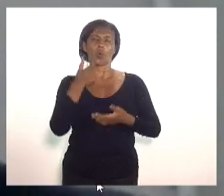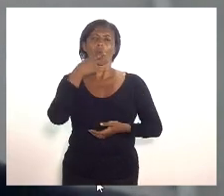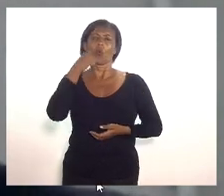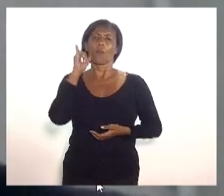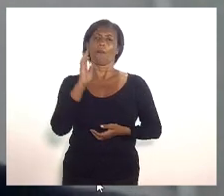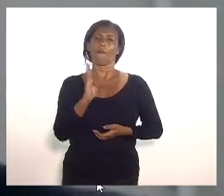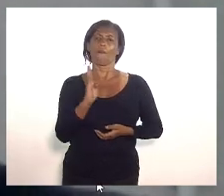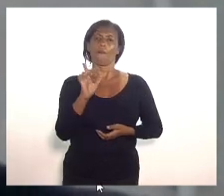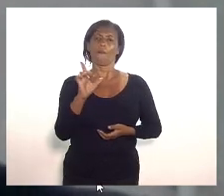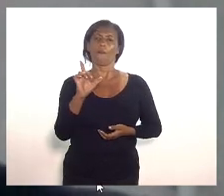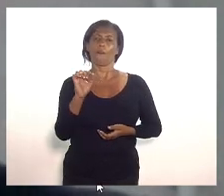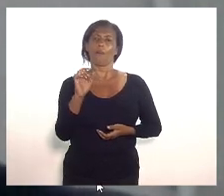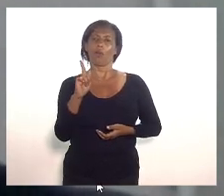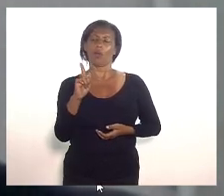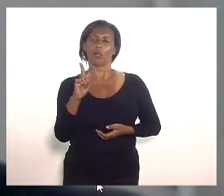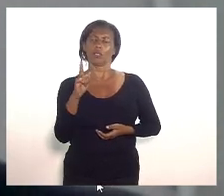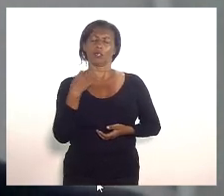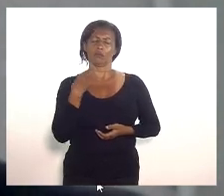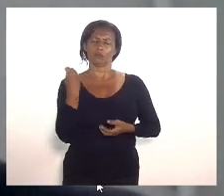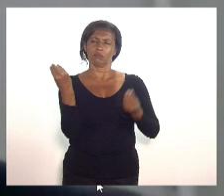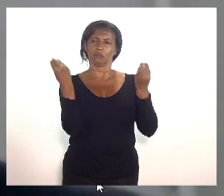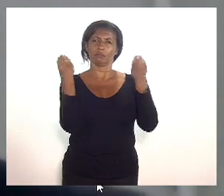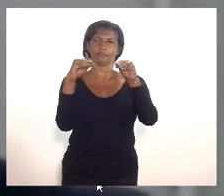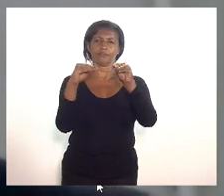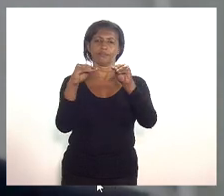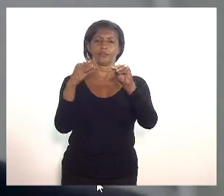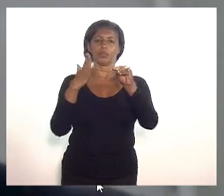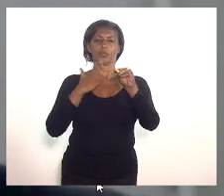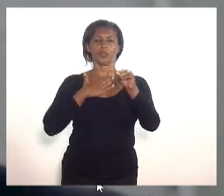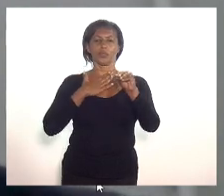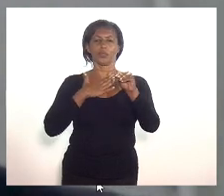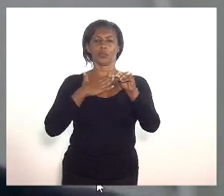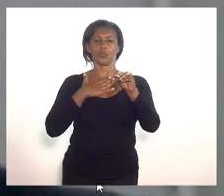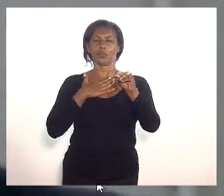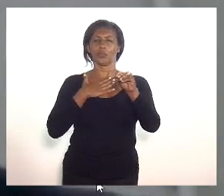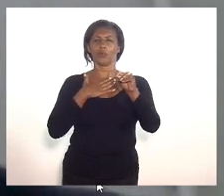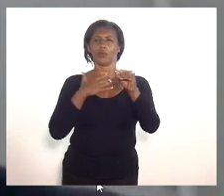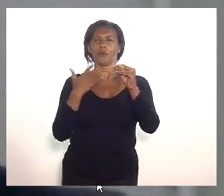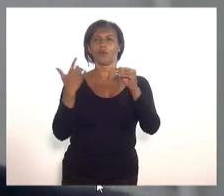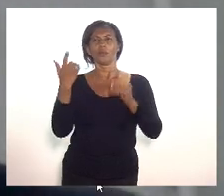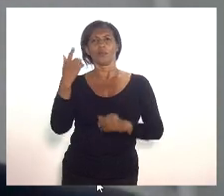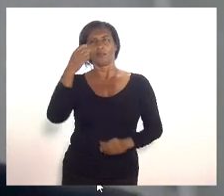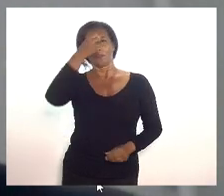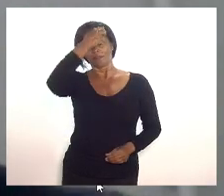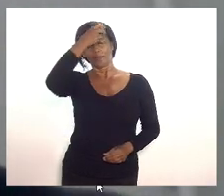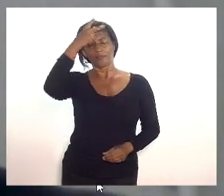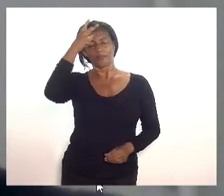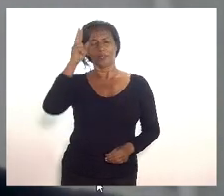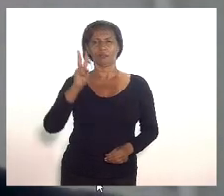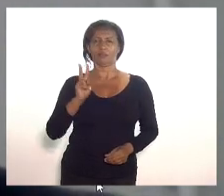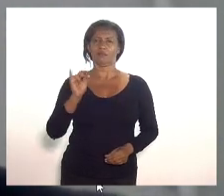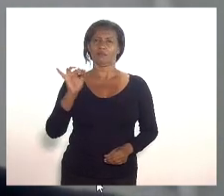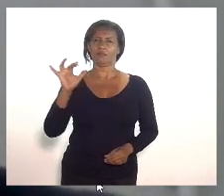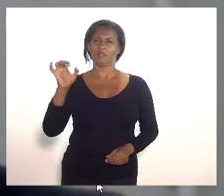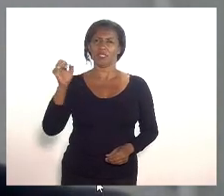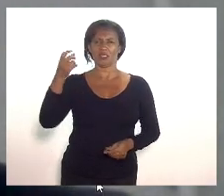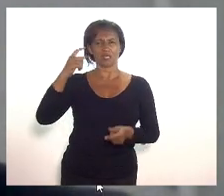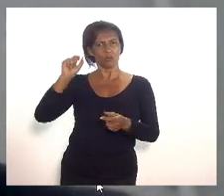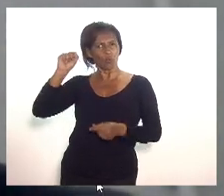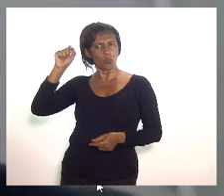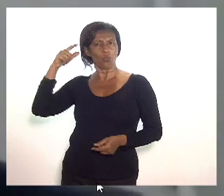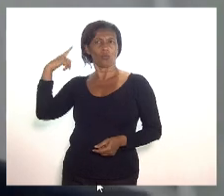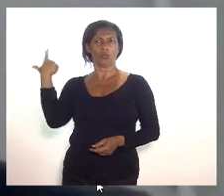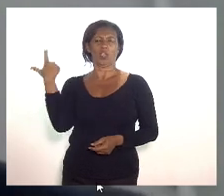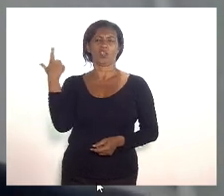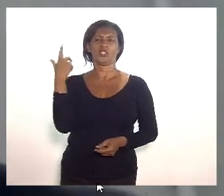artigo esse feito com o meu candidato a vice-prefeito da época hoje meu chefe de gabinete ex